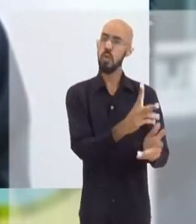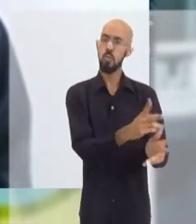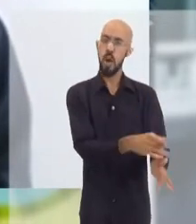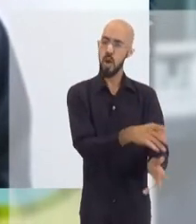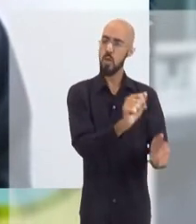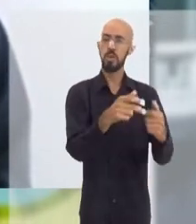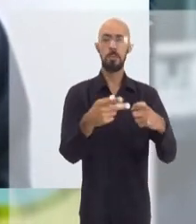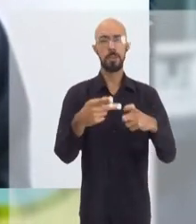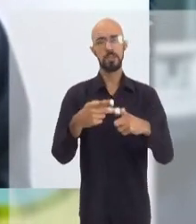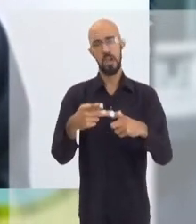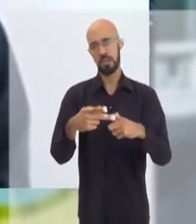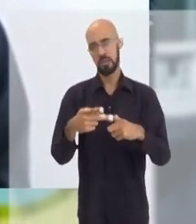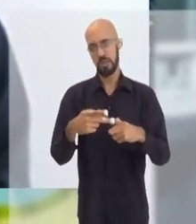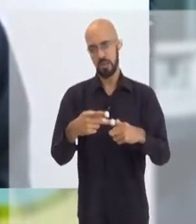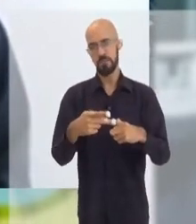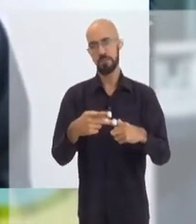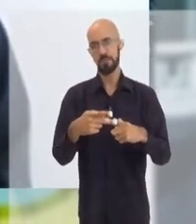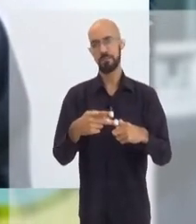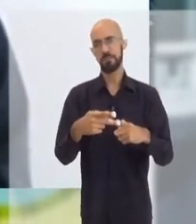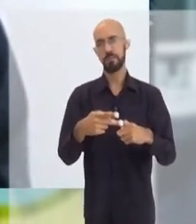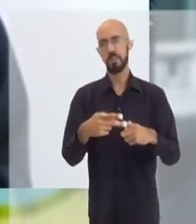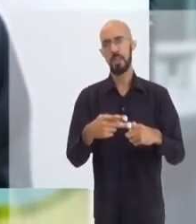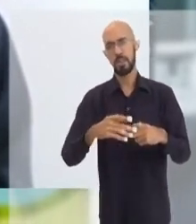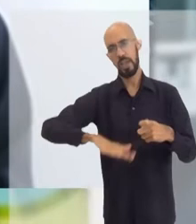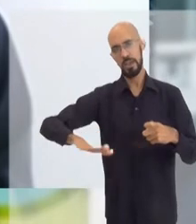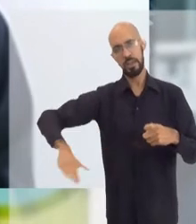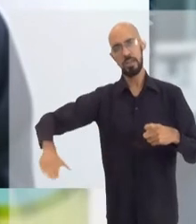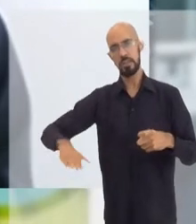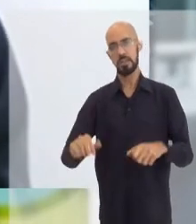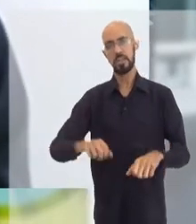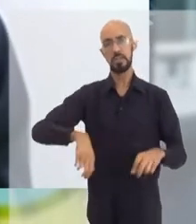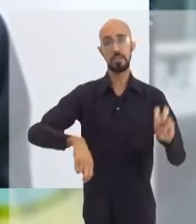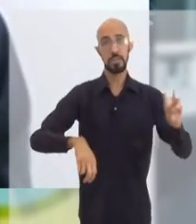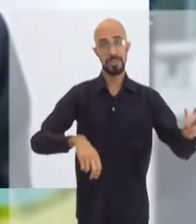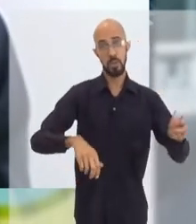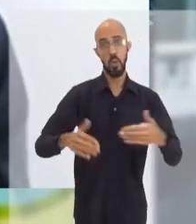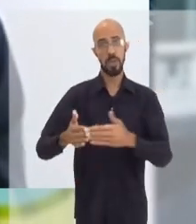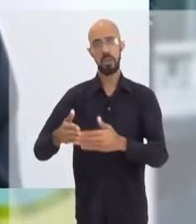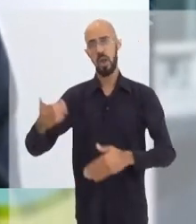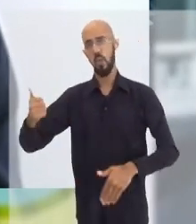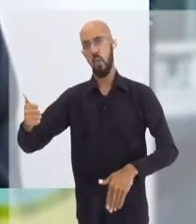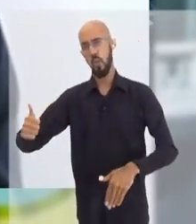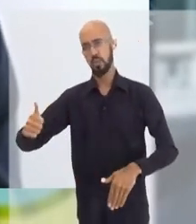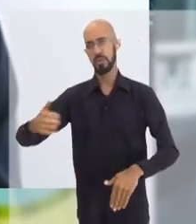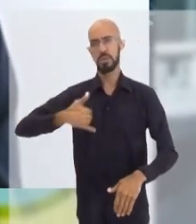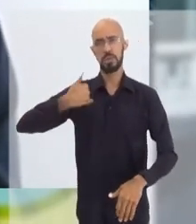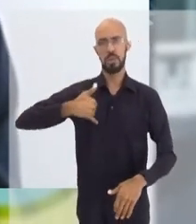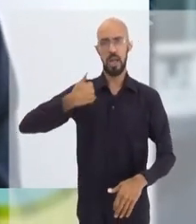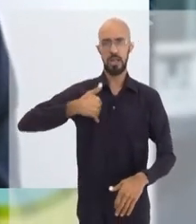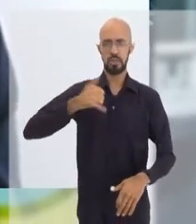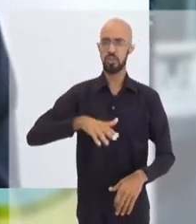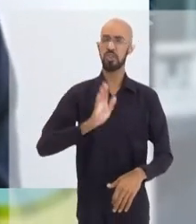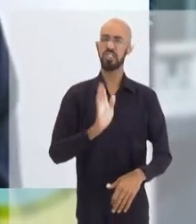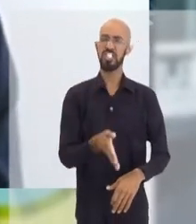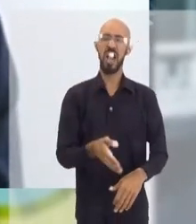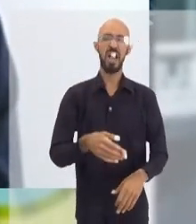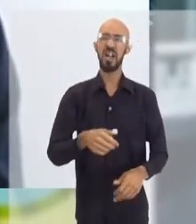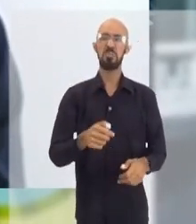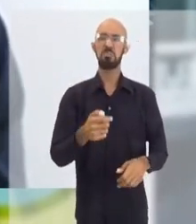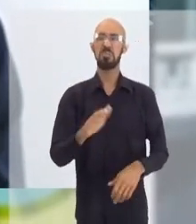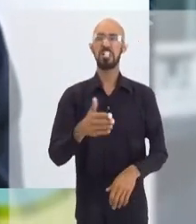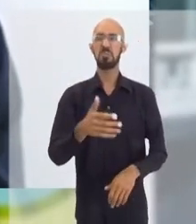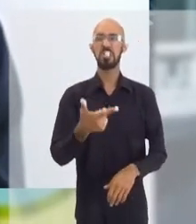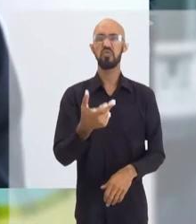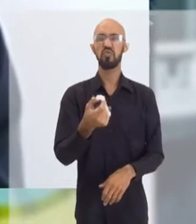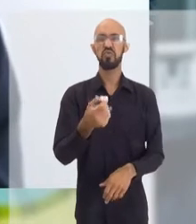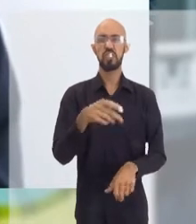aprovar a vacinação em pediatria. Nós já temos, em crianças de 5 a 11 anos, mais de uma dúzia de países utilizando,